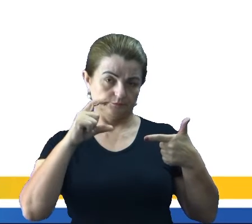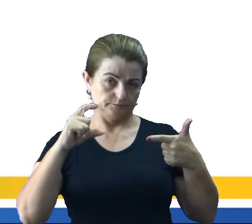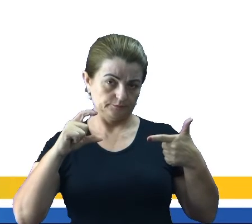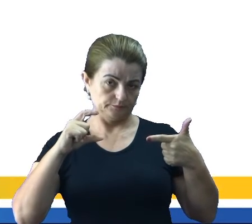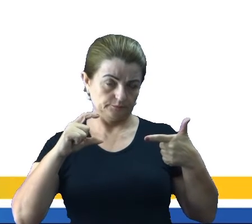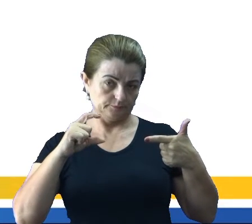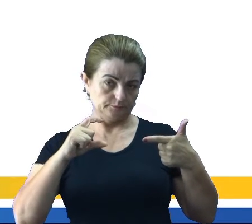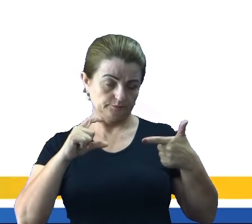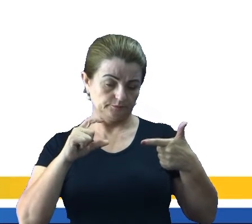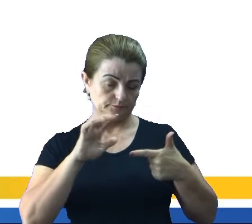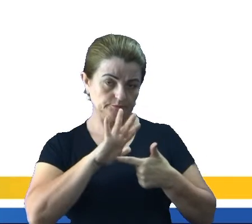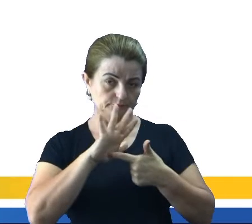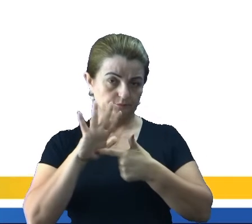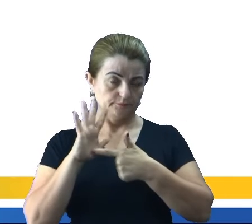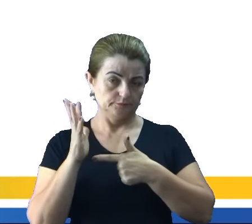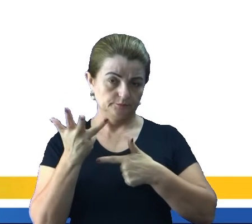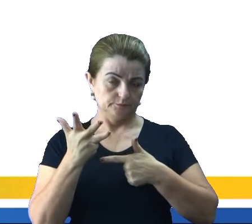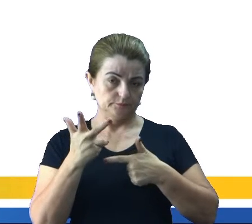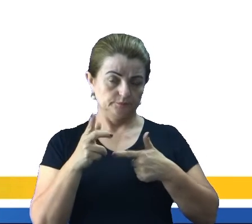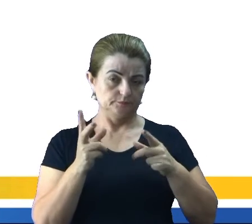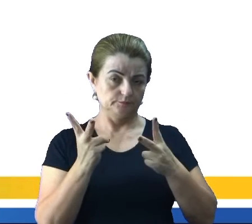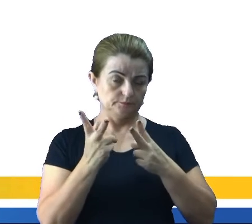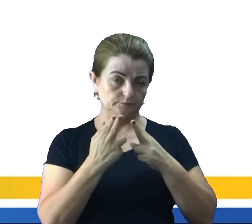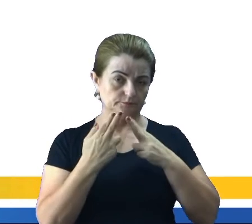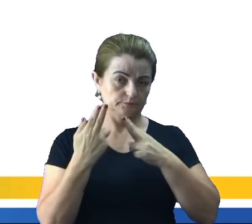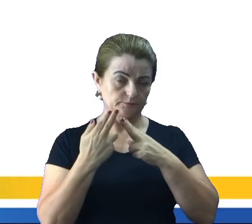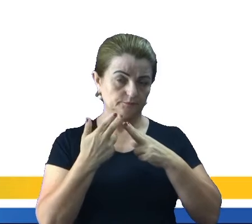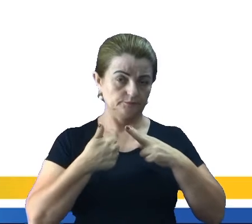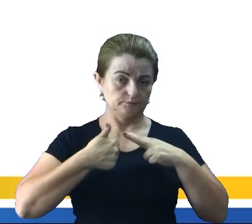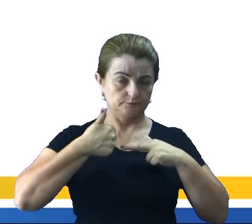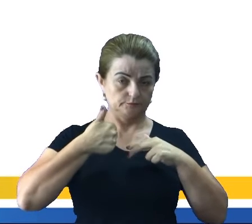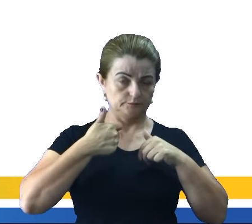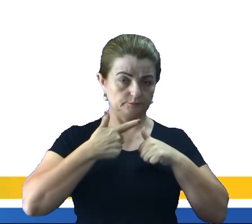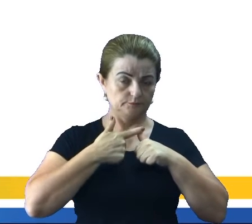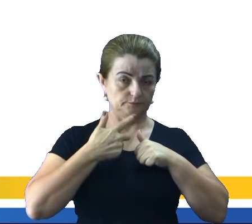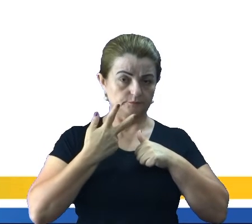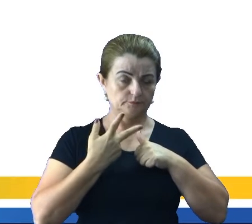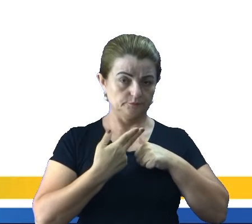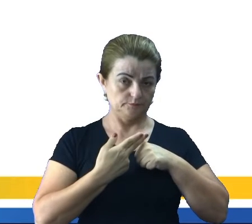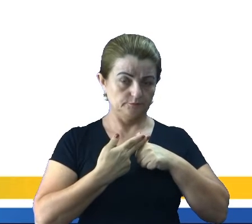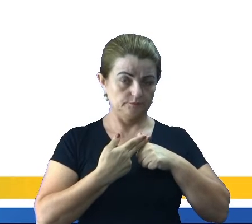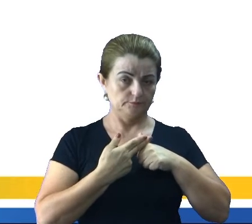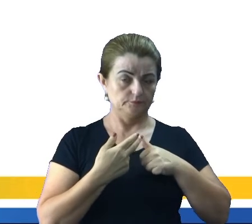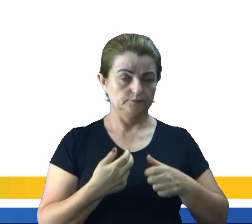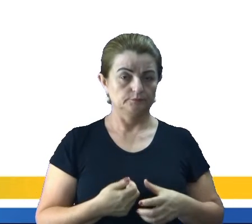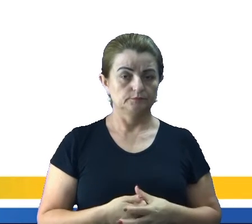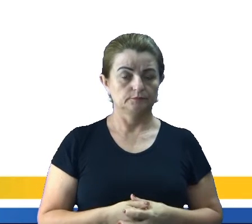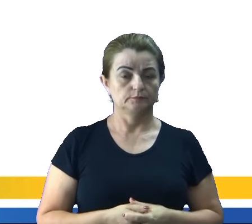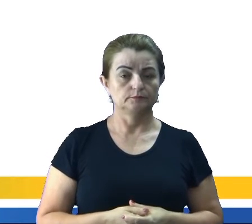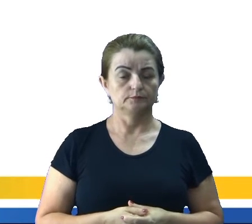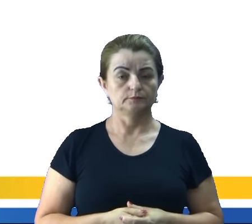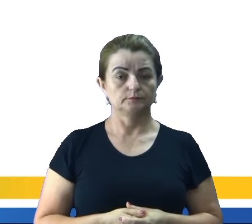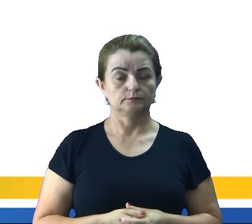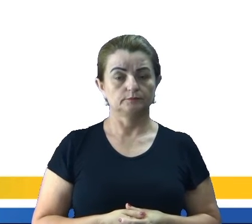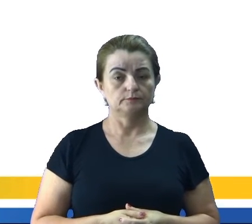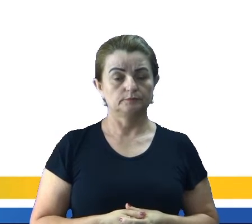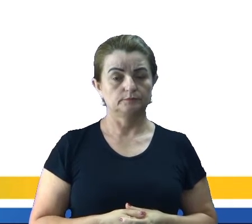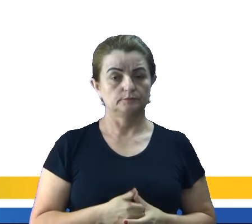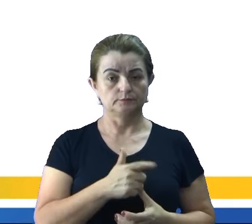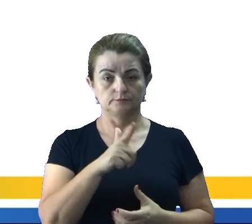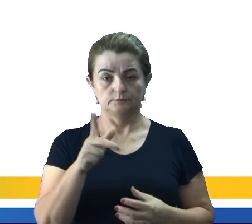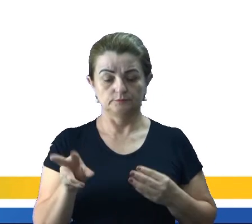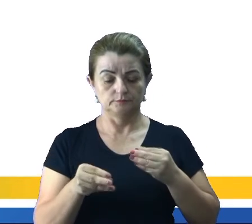Que indica o tempo E a mesma formação Da primeira Que é o Will O sujeito E o infinitivo Sem a